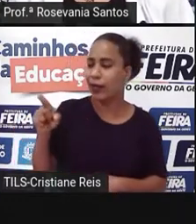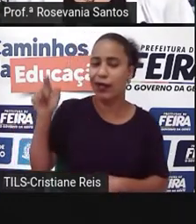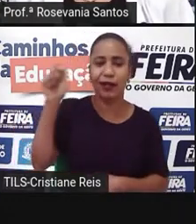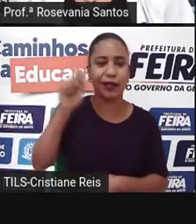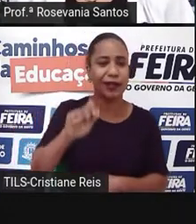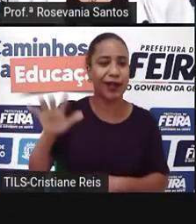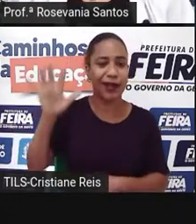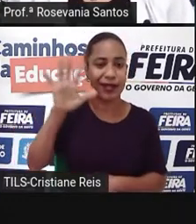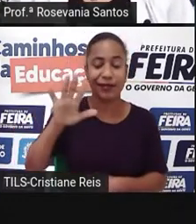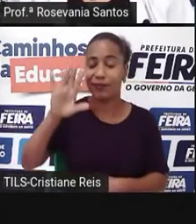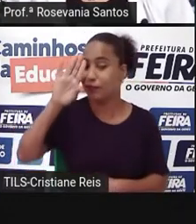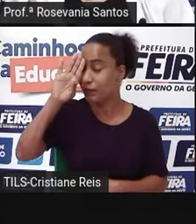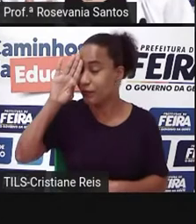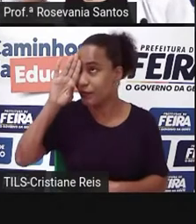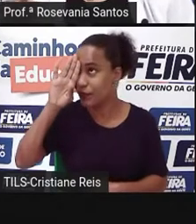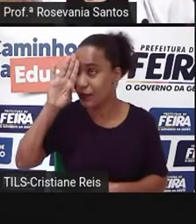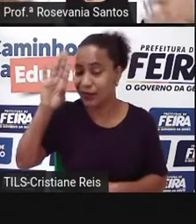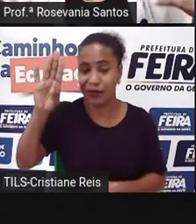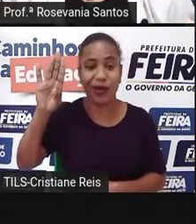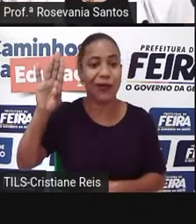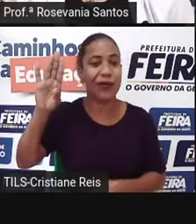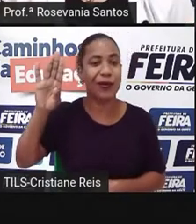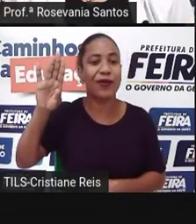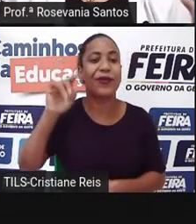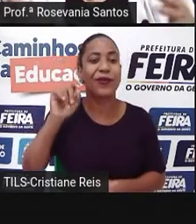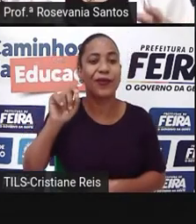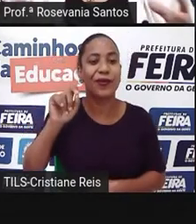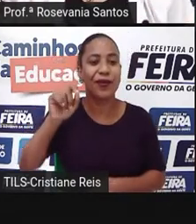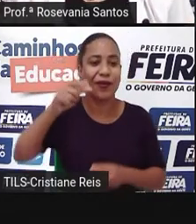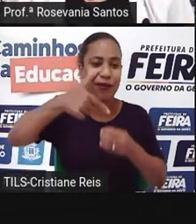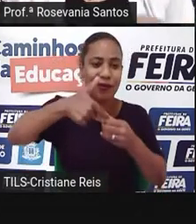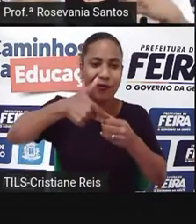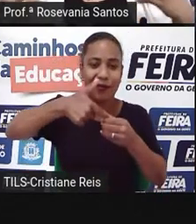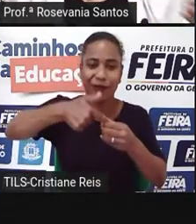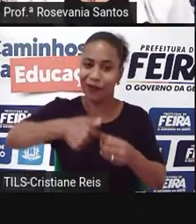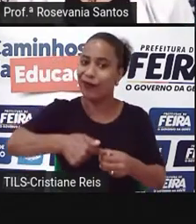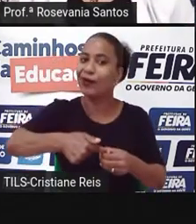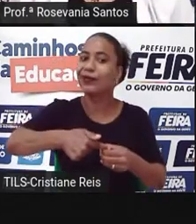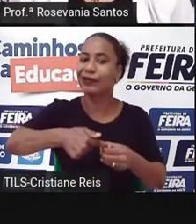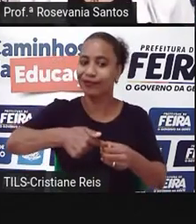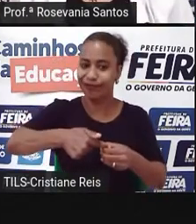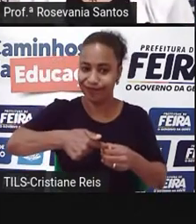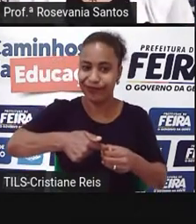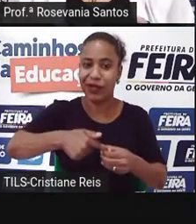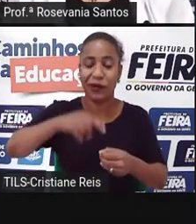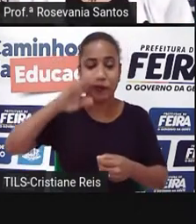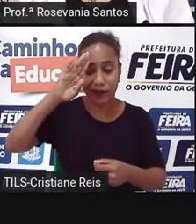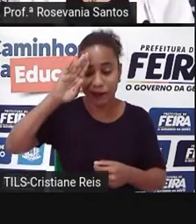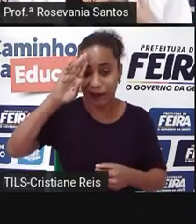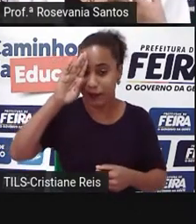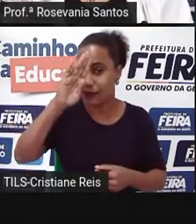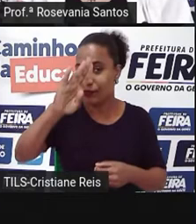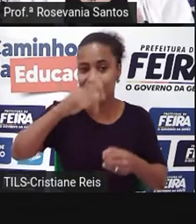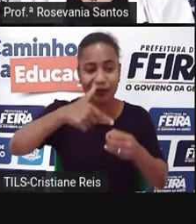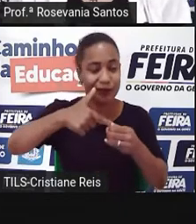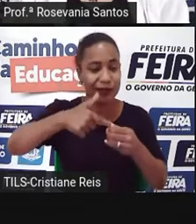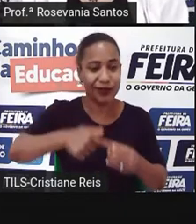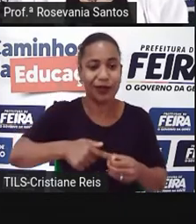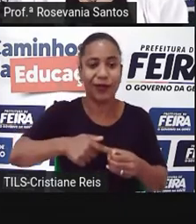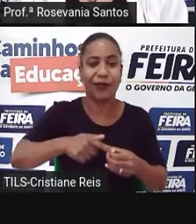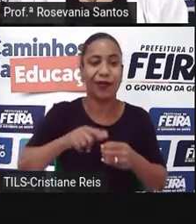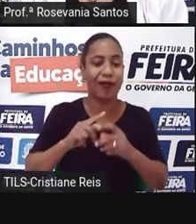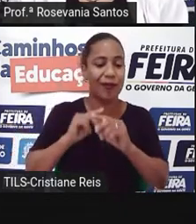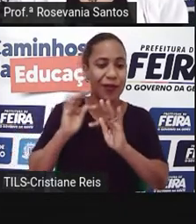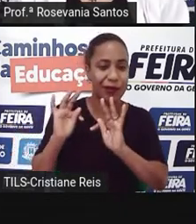é o petróleo. Esse elemento econômico tão fundamental para o funcionamento da